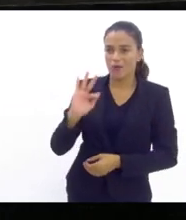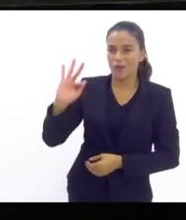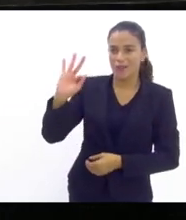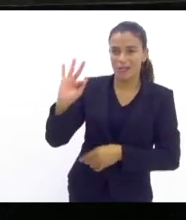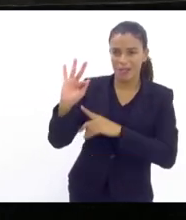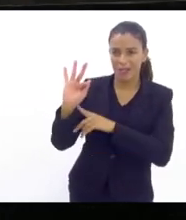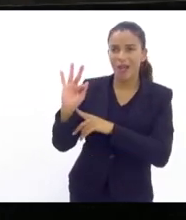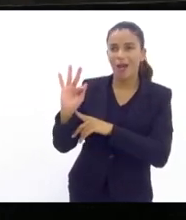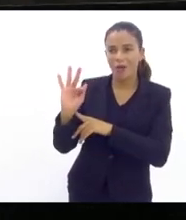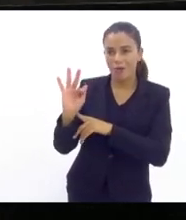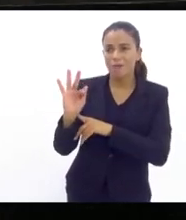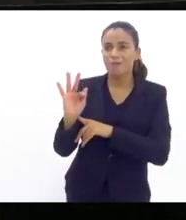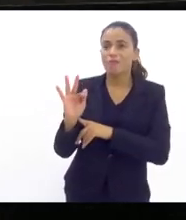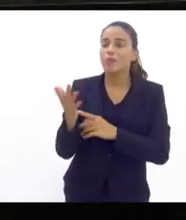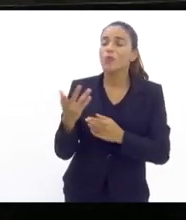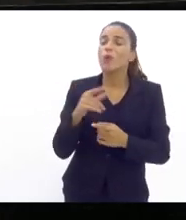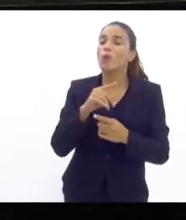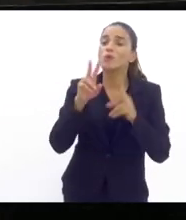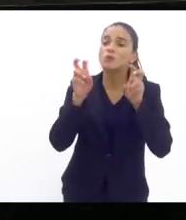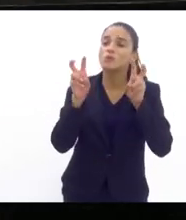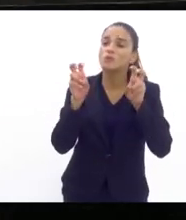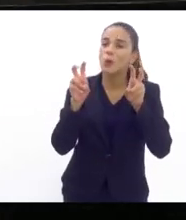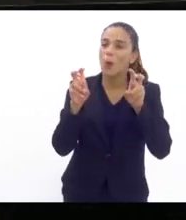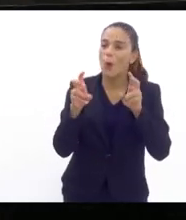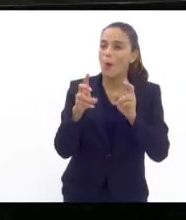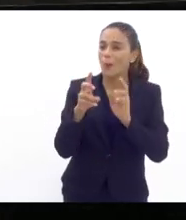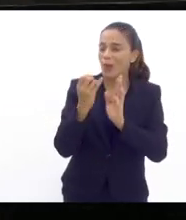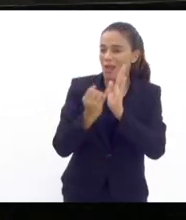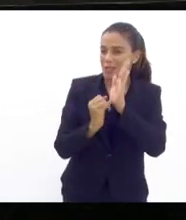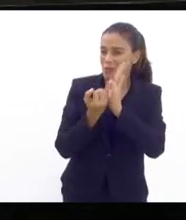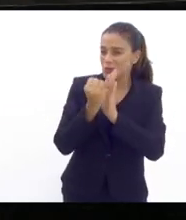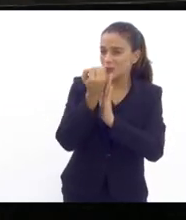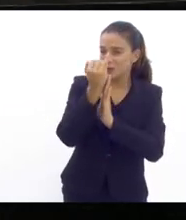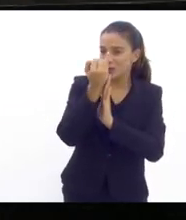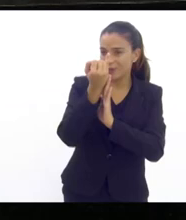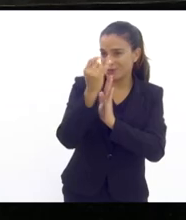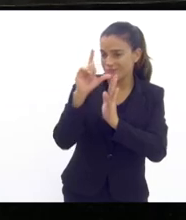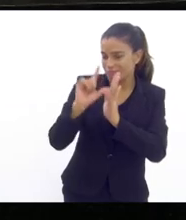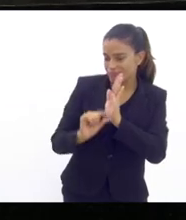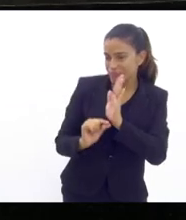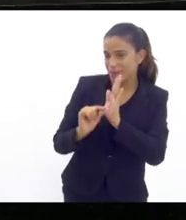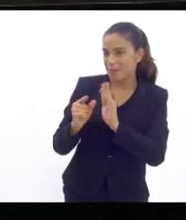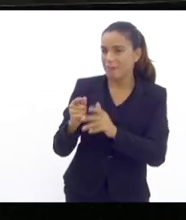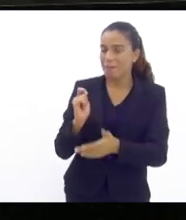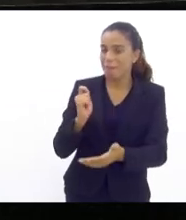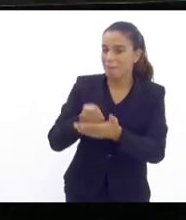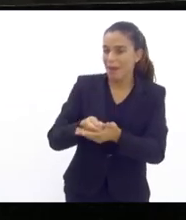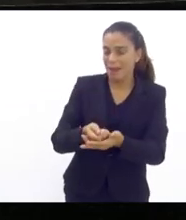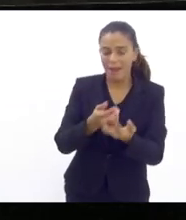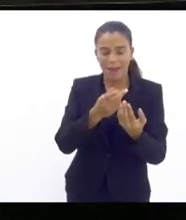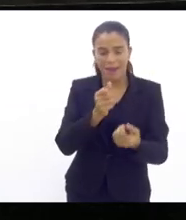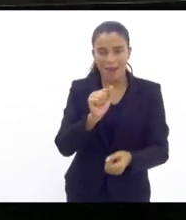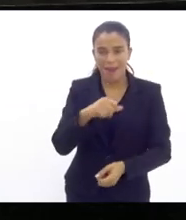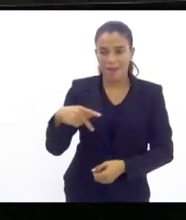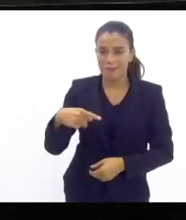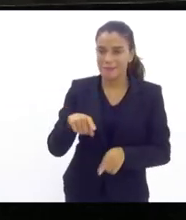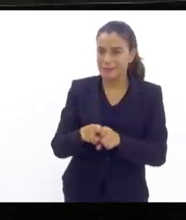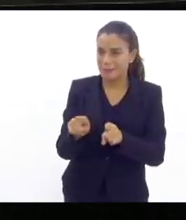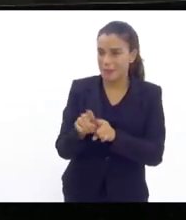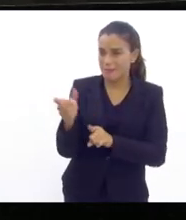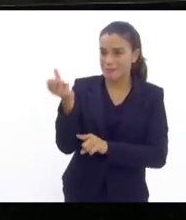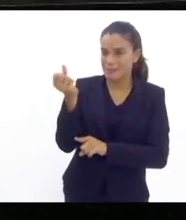integrantes do governo federal no que se refere a redução dos juros dos consignados para aposentados e também para